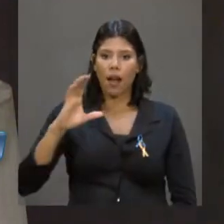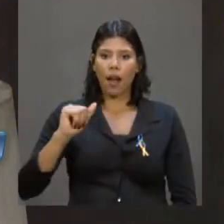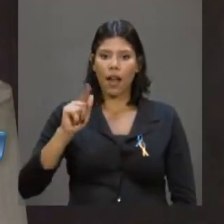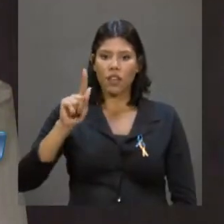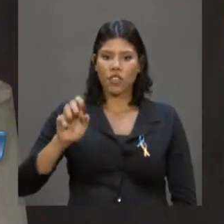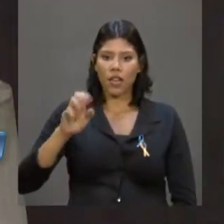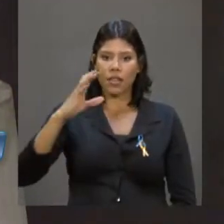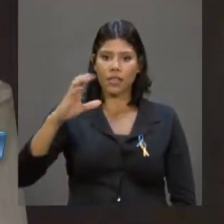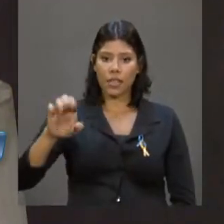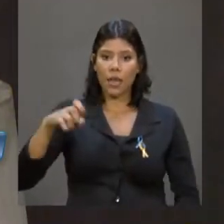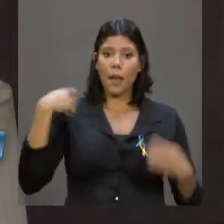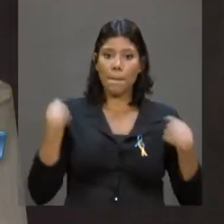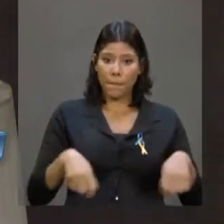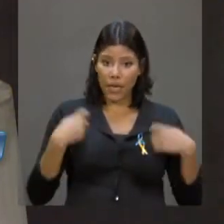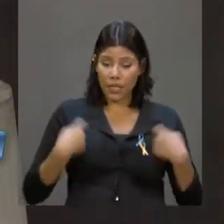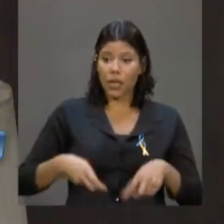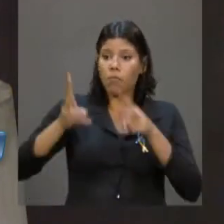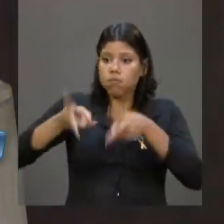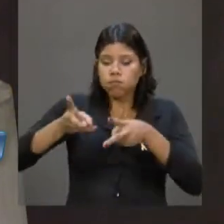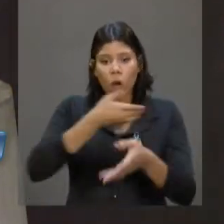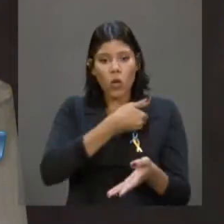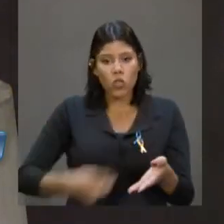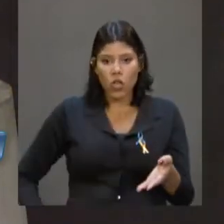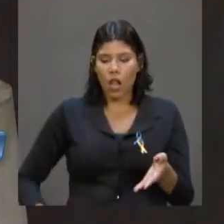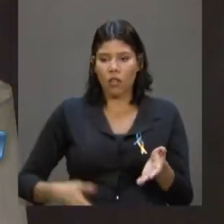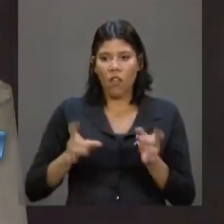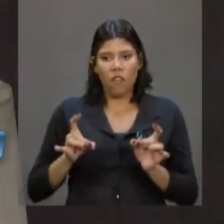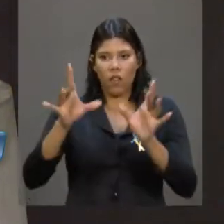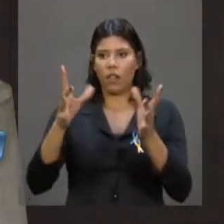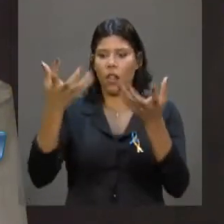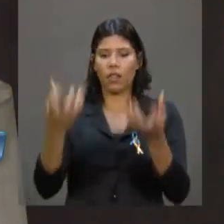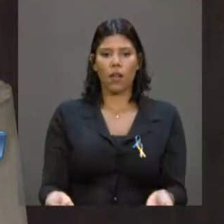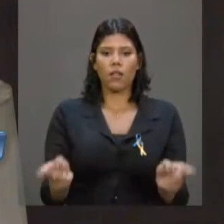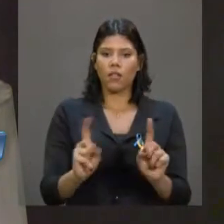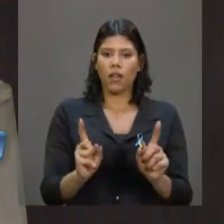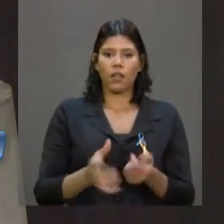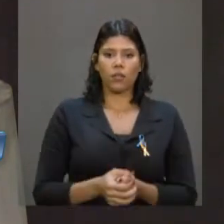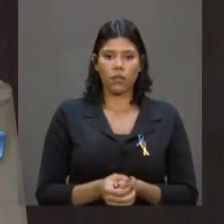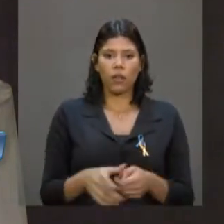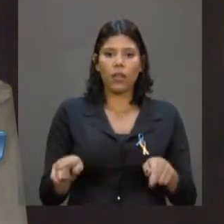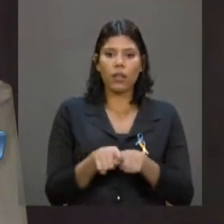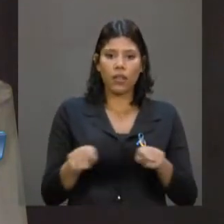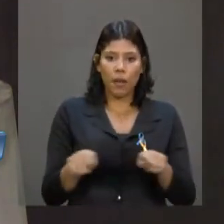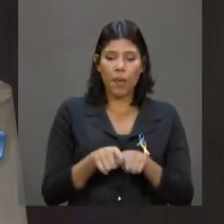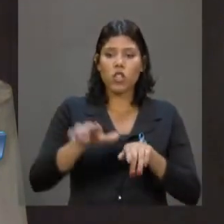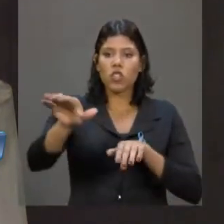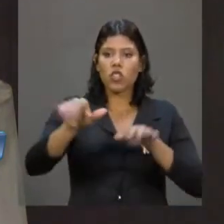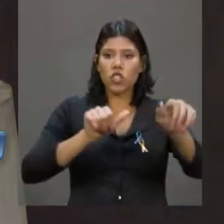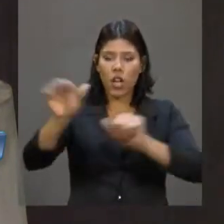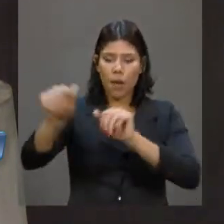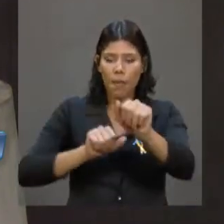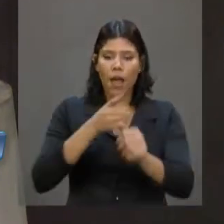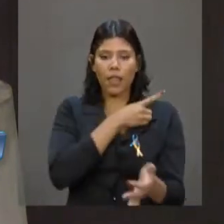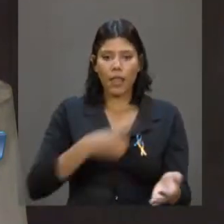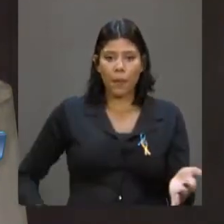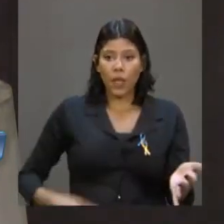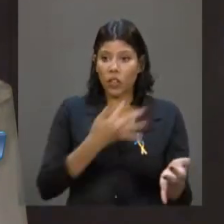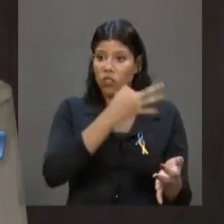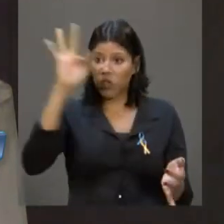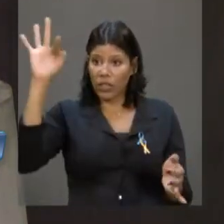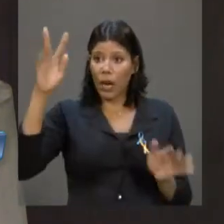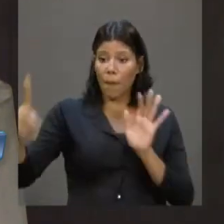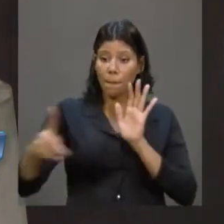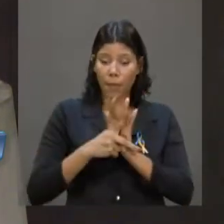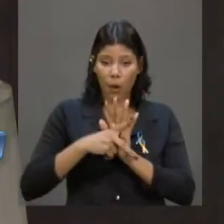que devem, como a Emates, que devem ser defendidas. E mais do que isso, conclamar a bancada federal cearense para dar a